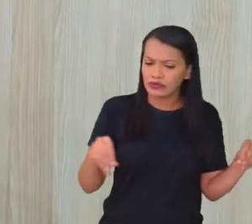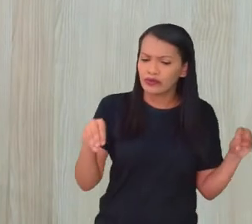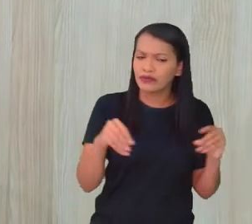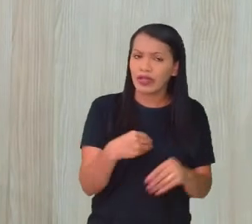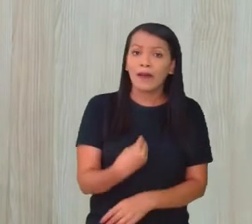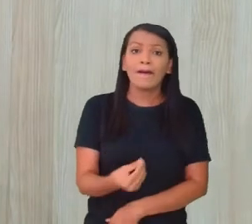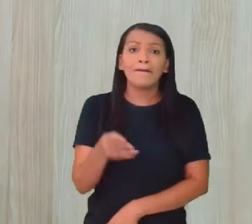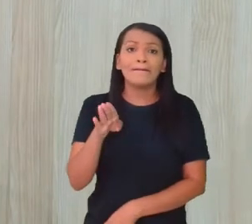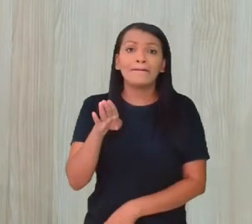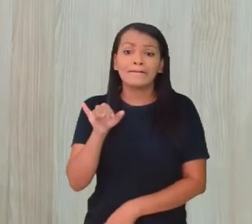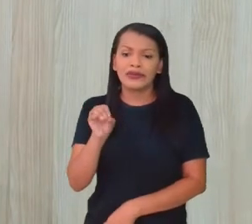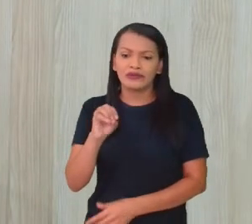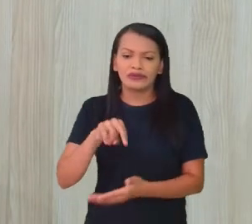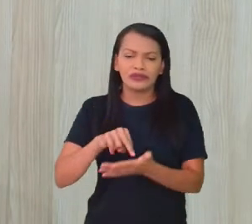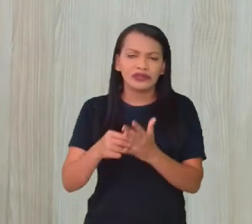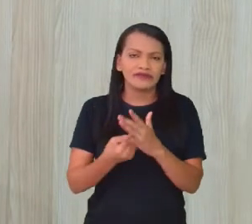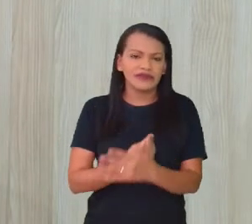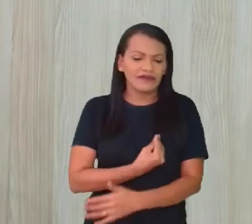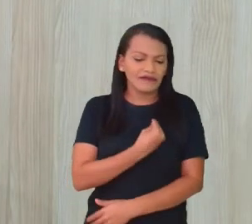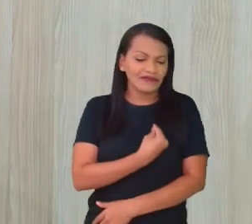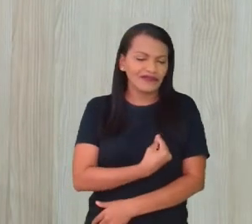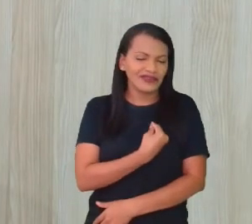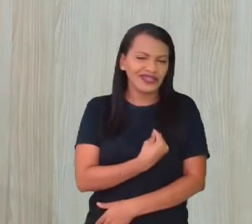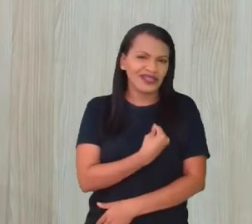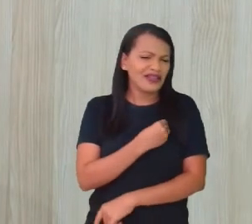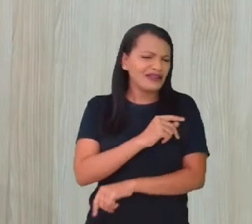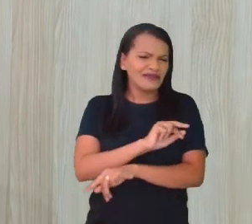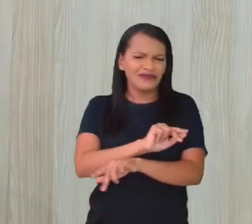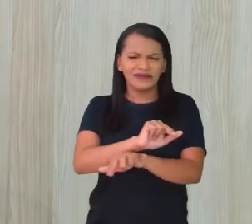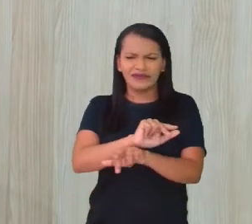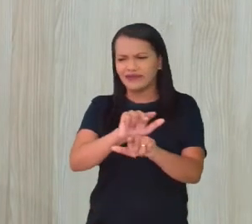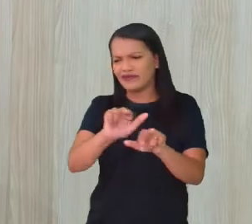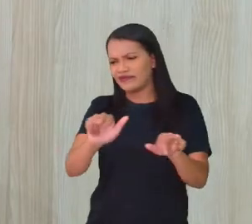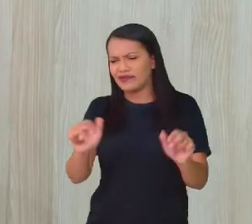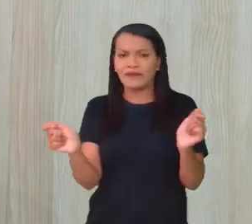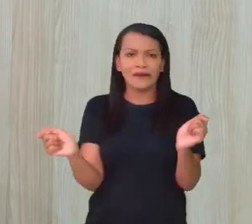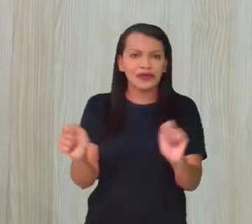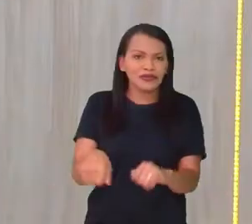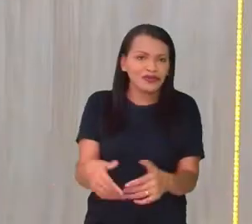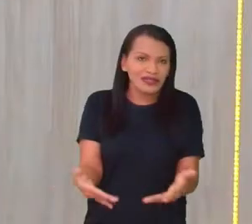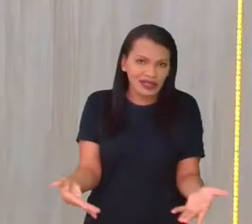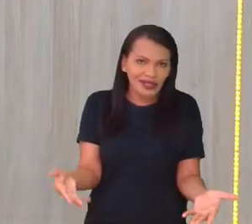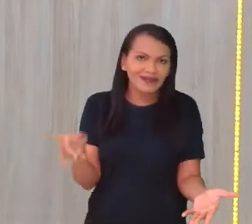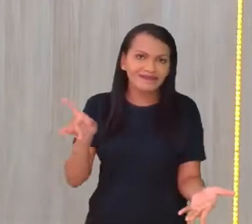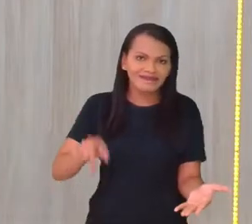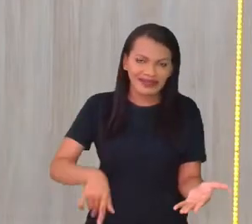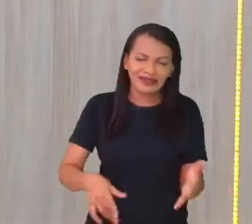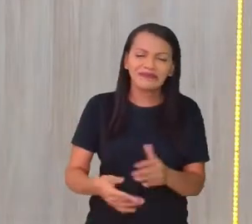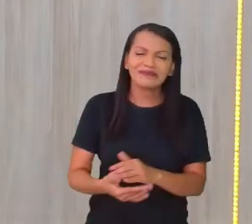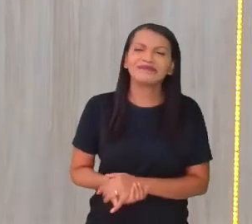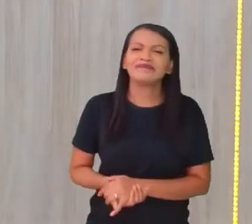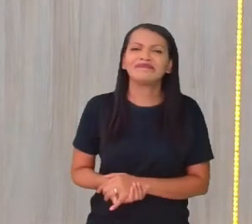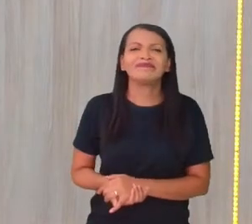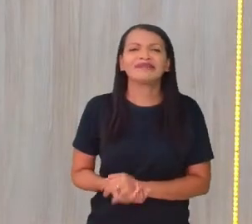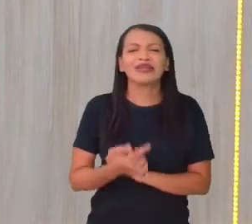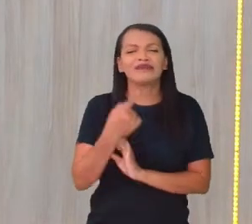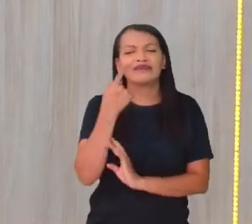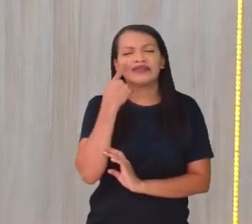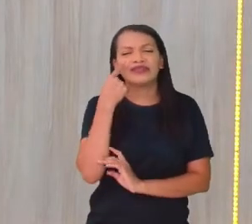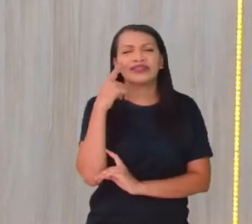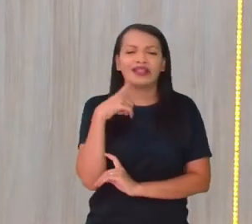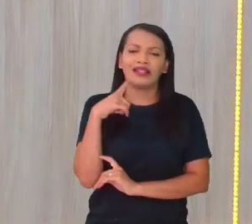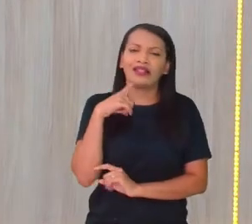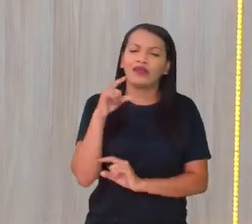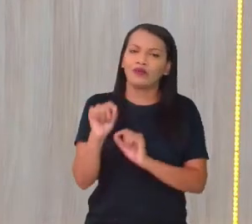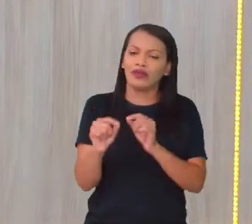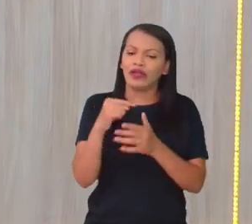Rio é vida, né? É, exatamente. A vida em diversas formas. Justamente. E aí, você tem essa